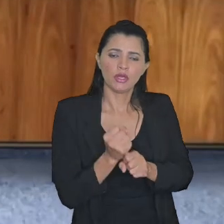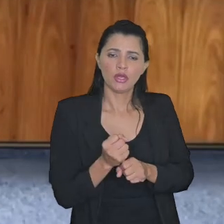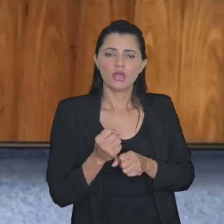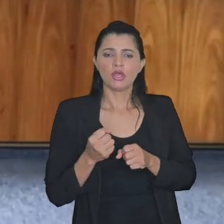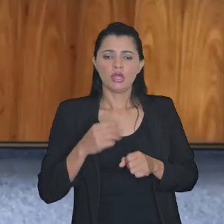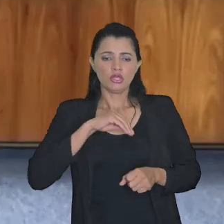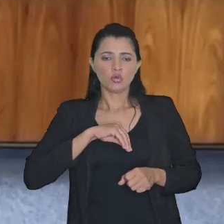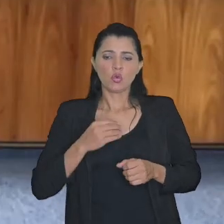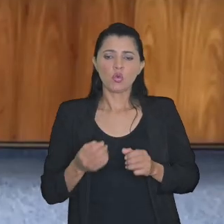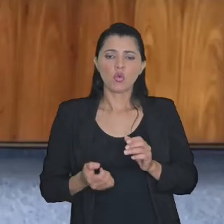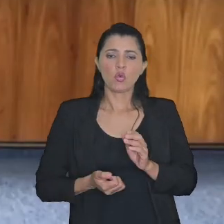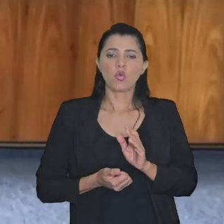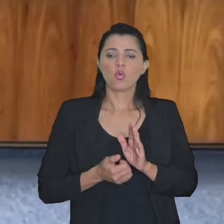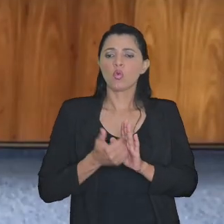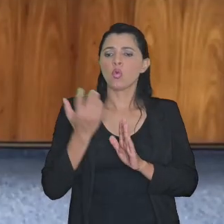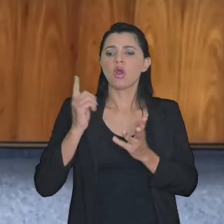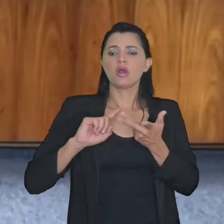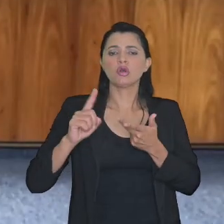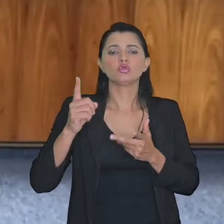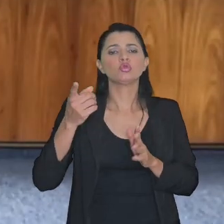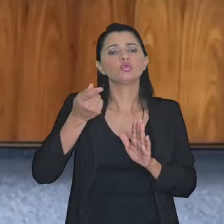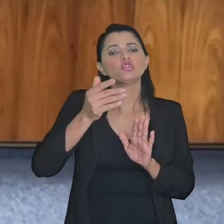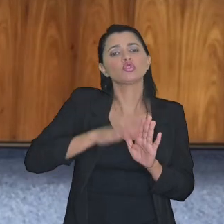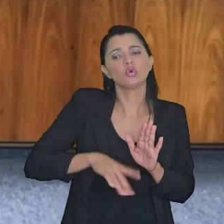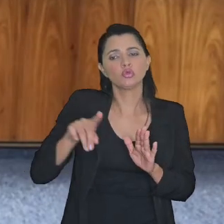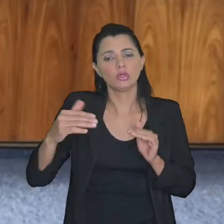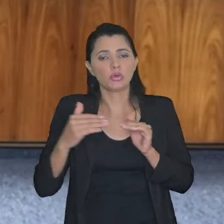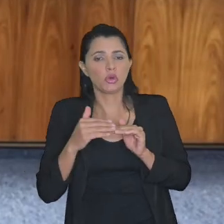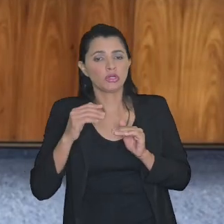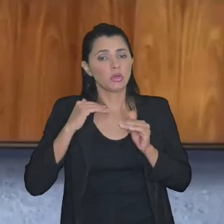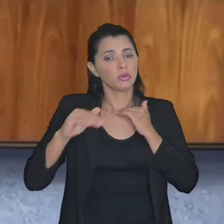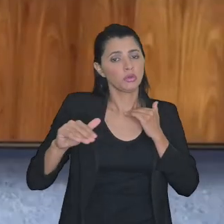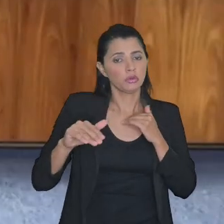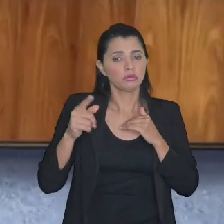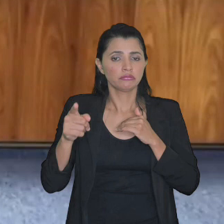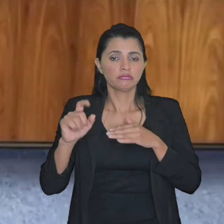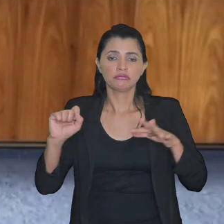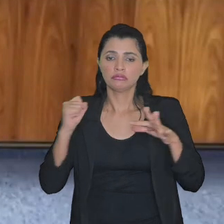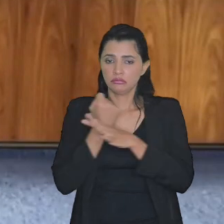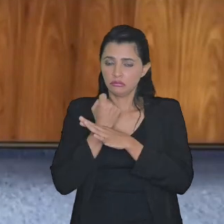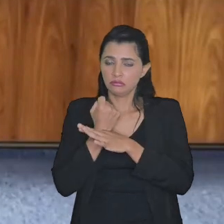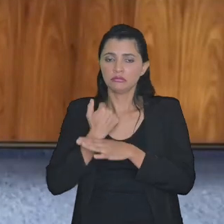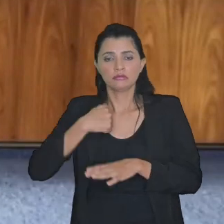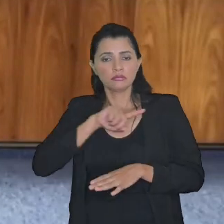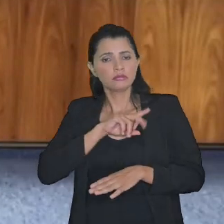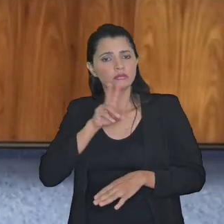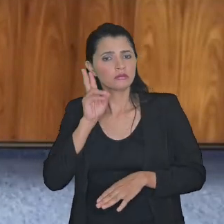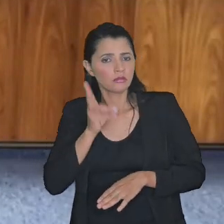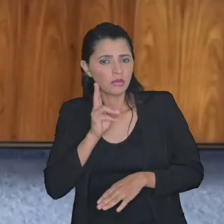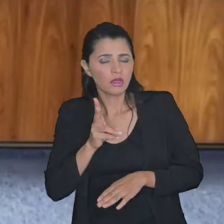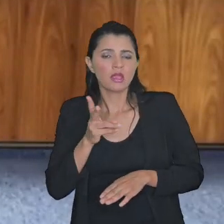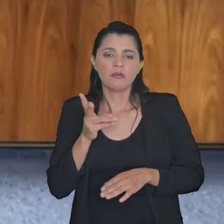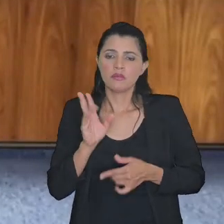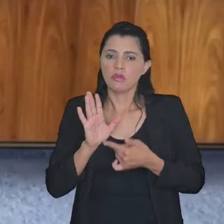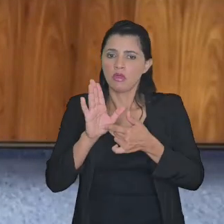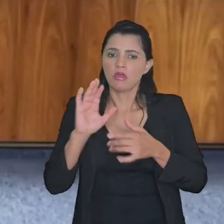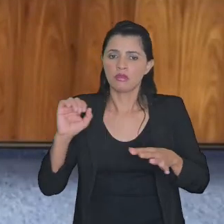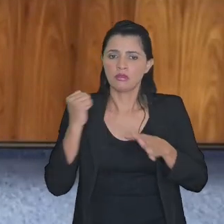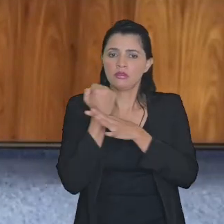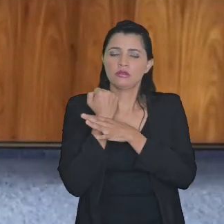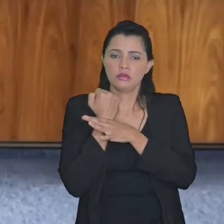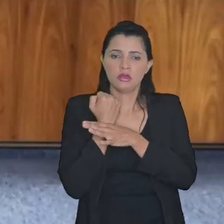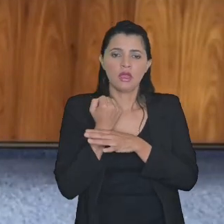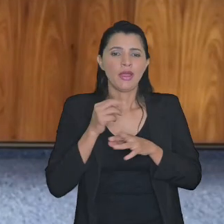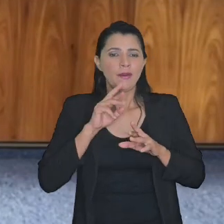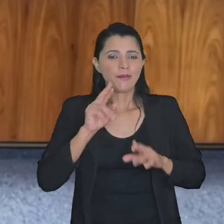tanto de desconto que é possível para ele que ele vai concordar ou discordar e a garantia que a gente sempre maximiza a garantia então